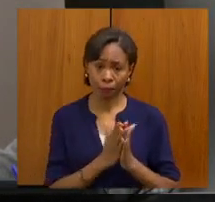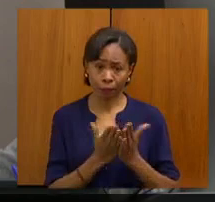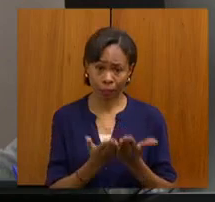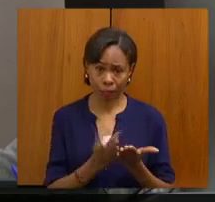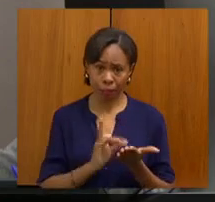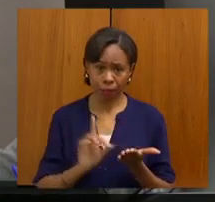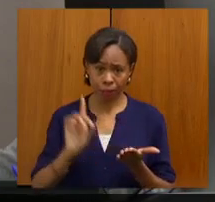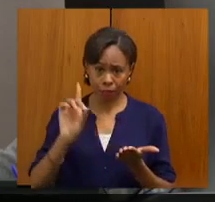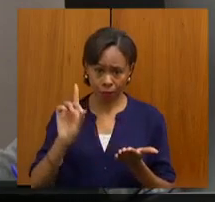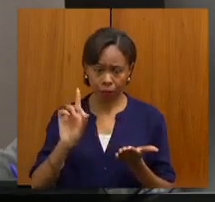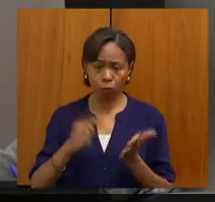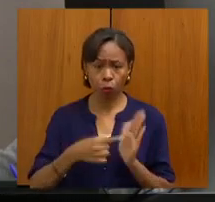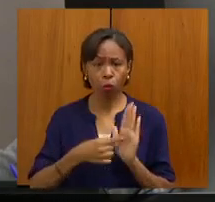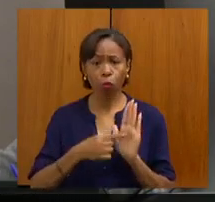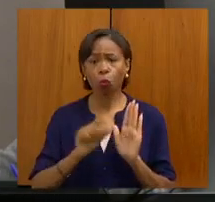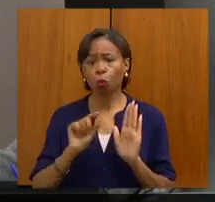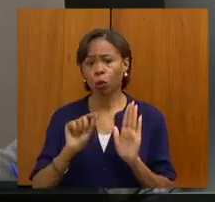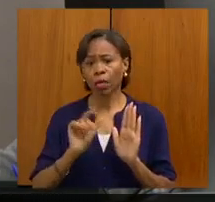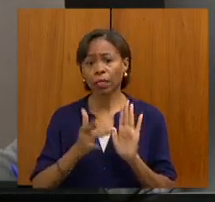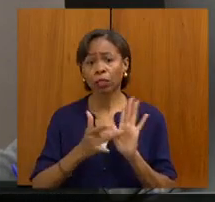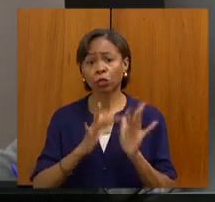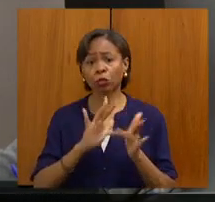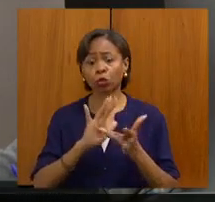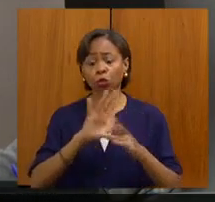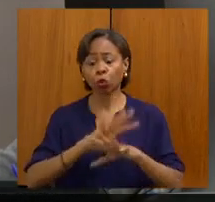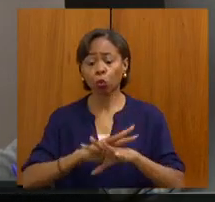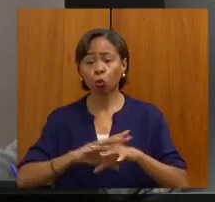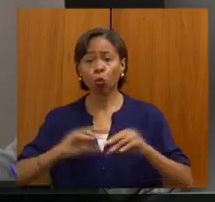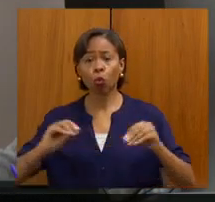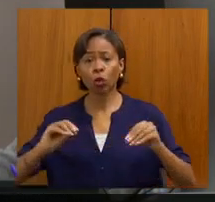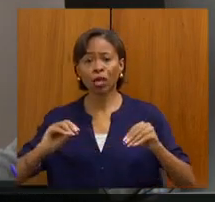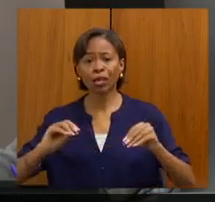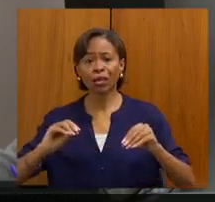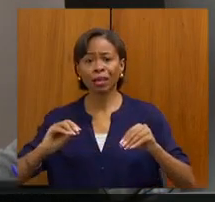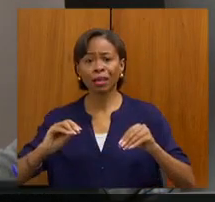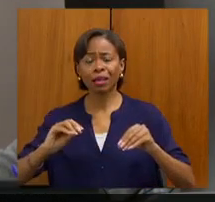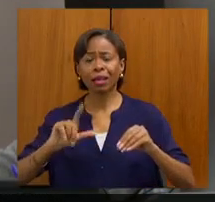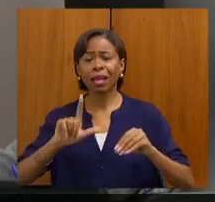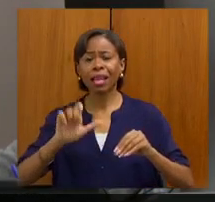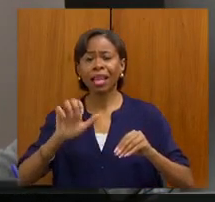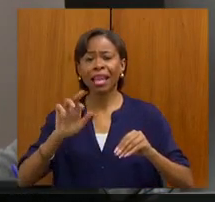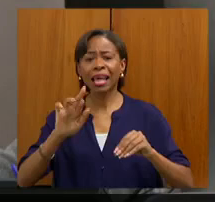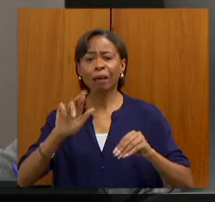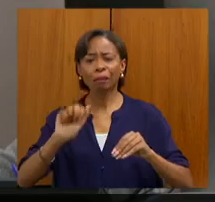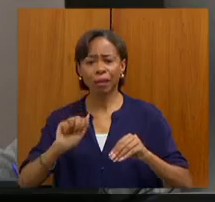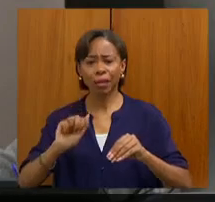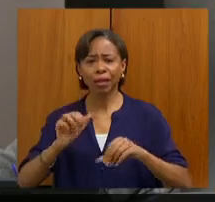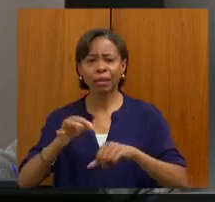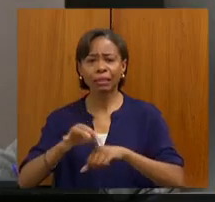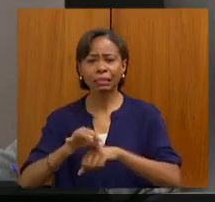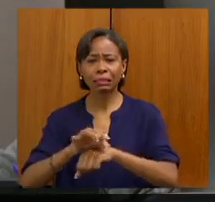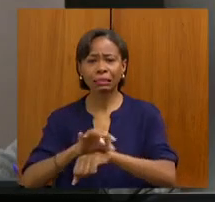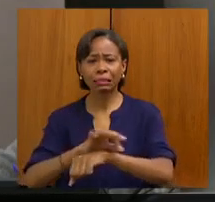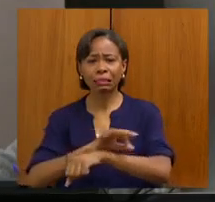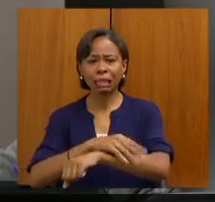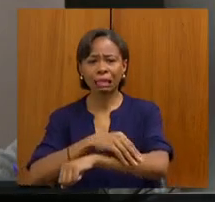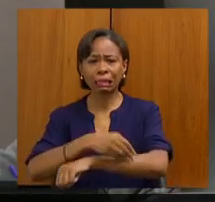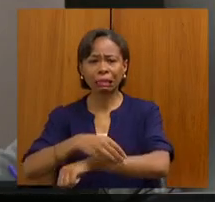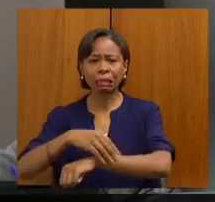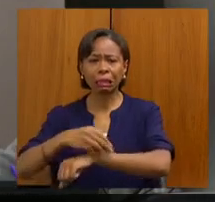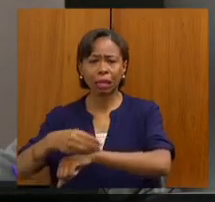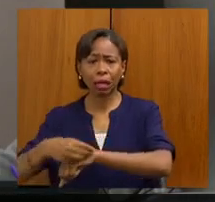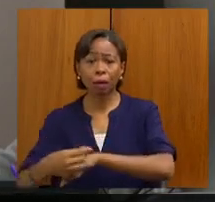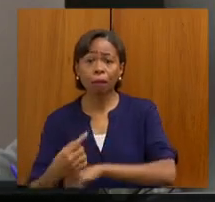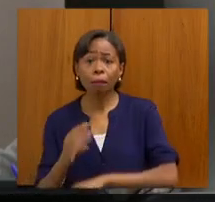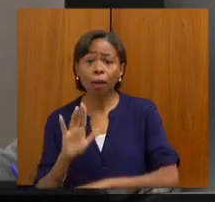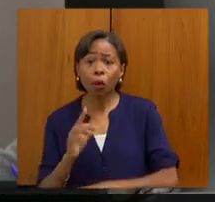Jesus cura os leprosos e apenas um volta para agradecer. E ele pergunta para ele onde estão os demais. Então também